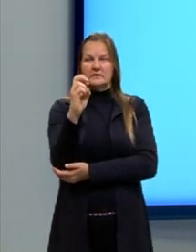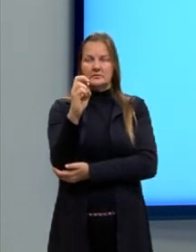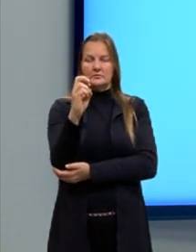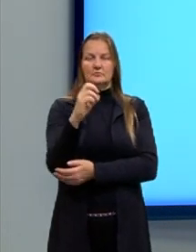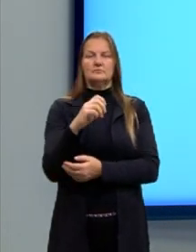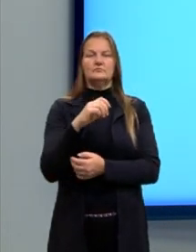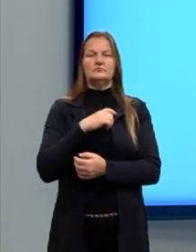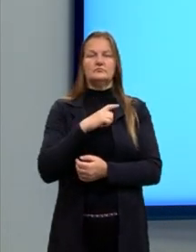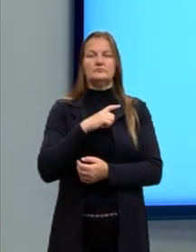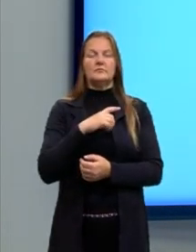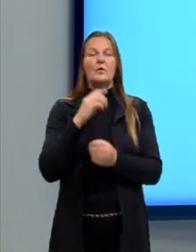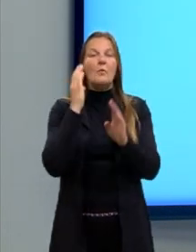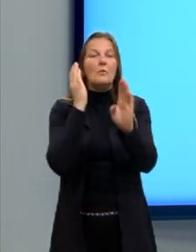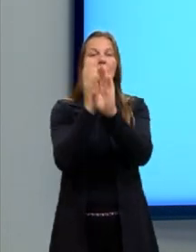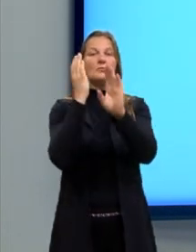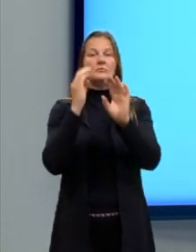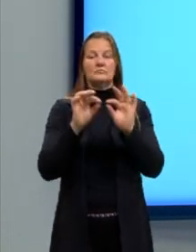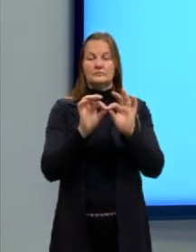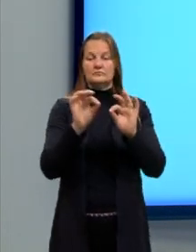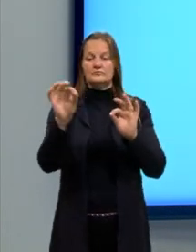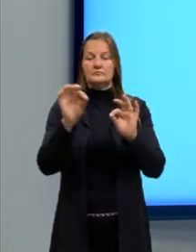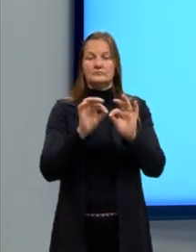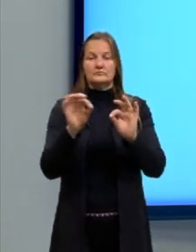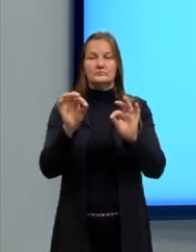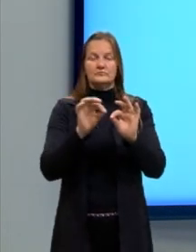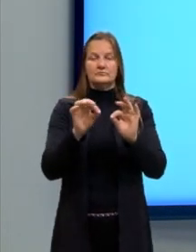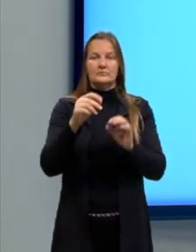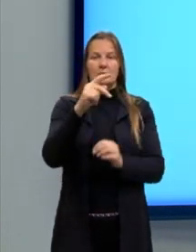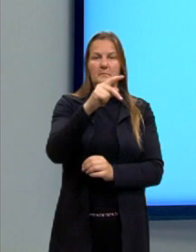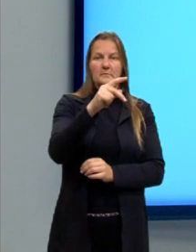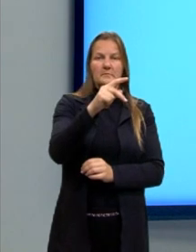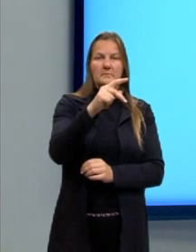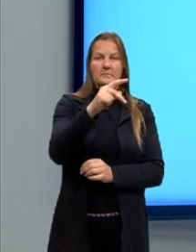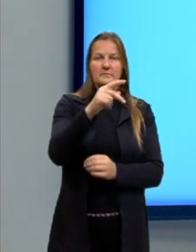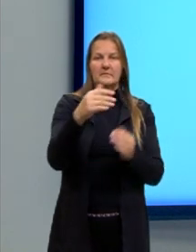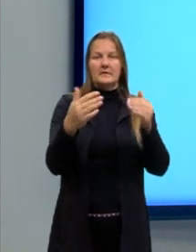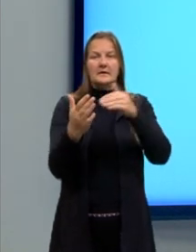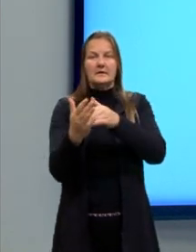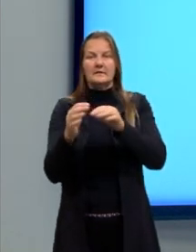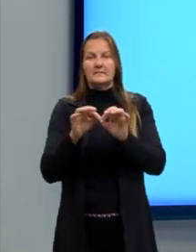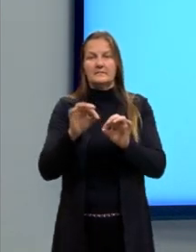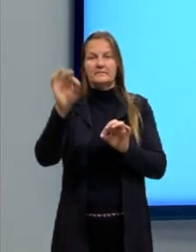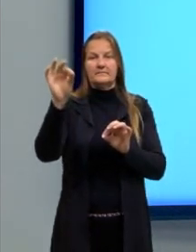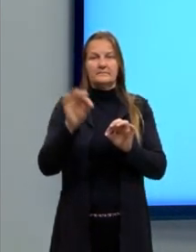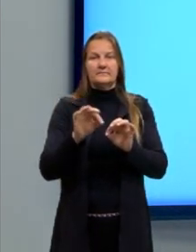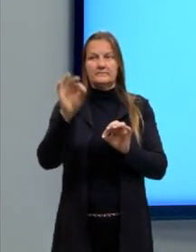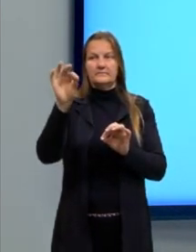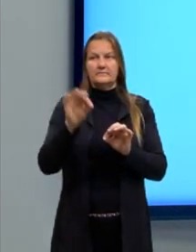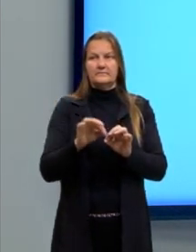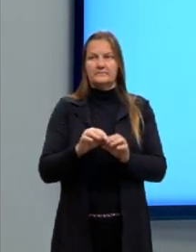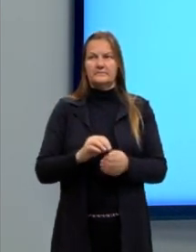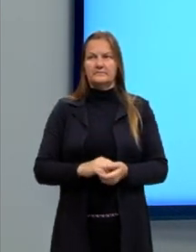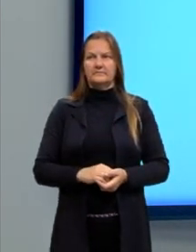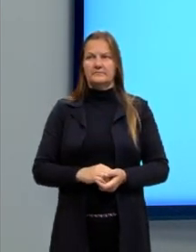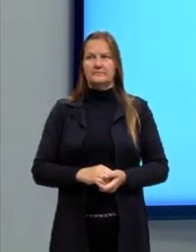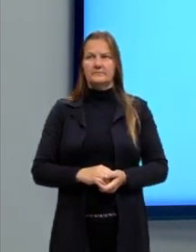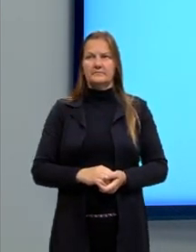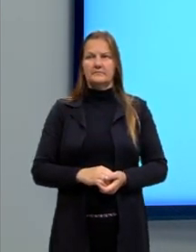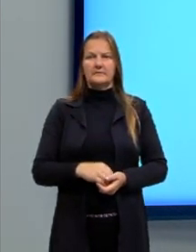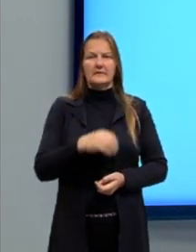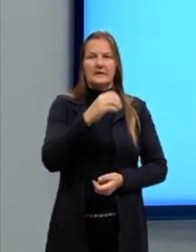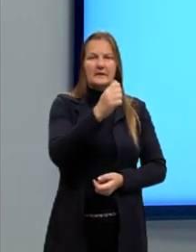nós vamos descobrir a distância desse ponto P até a reta que passa pelos pontos